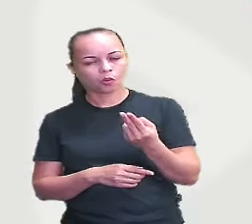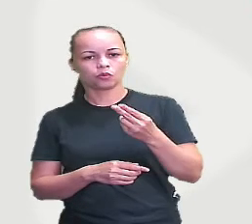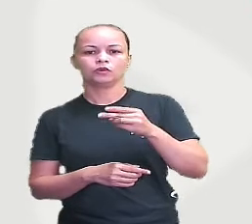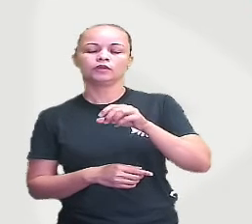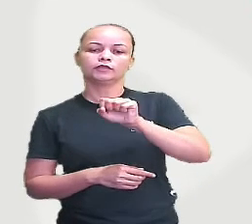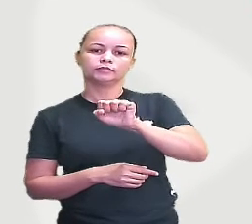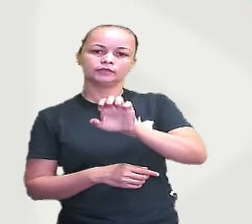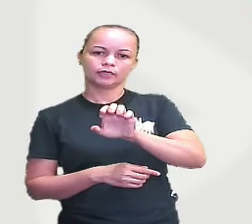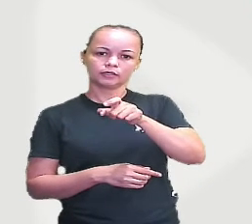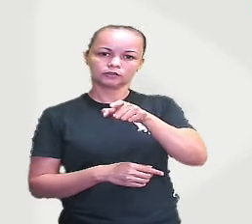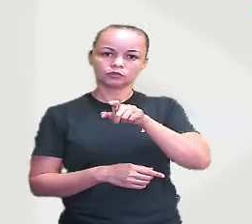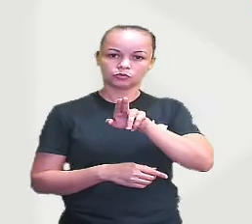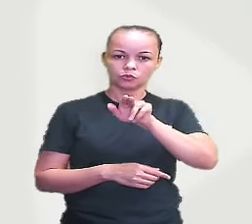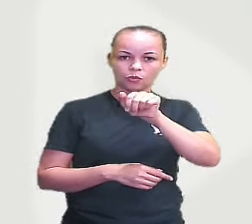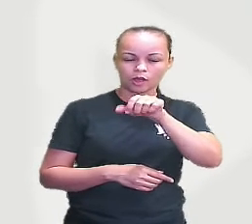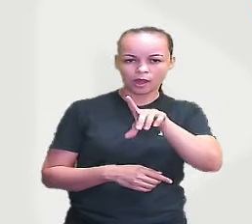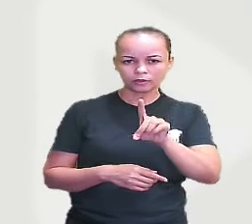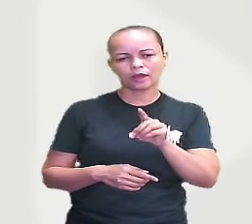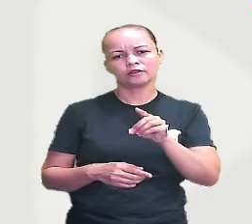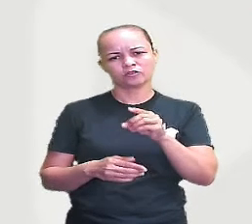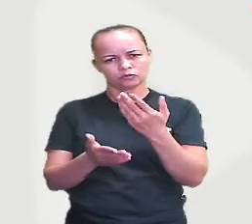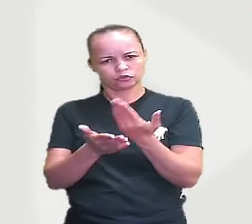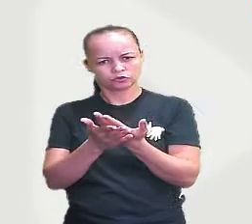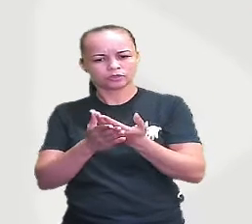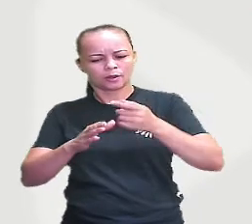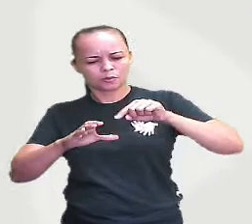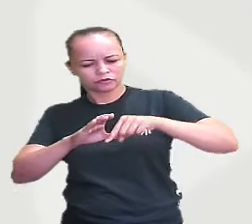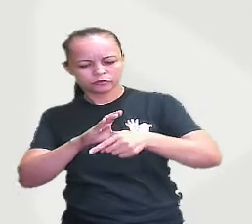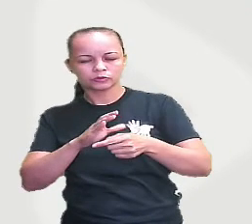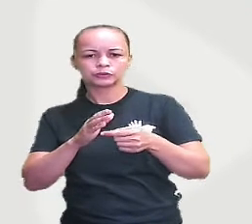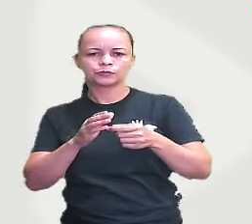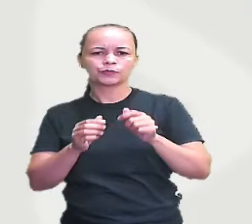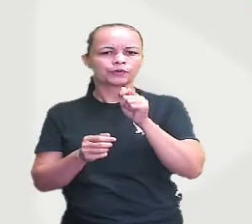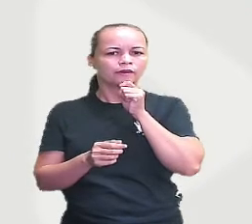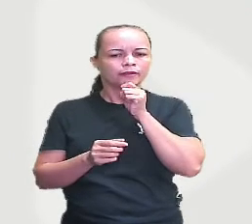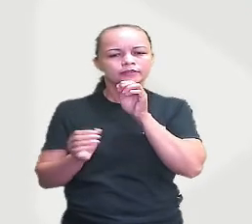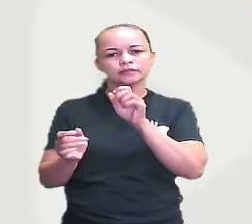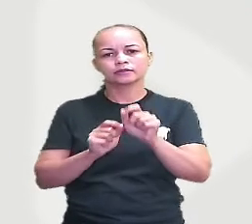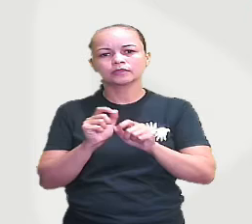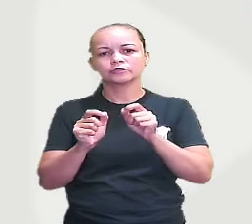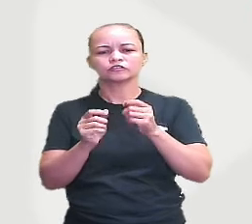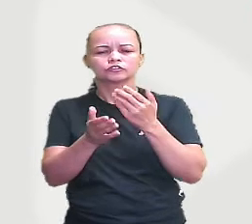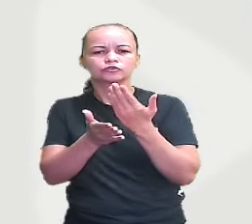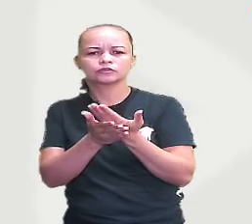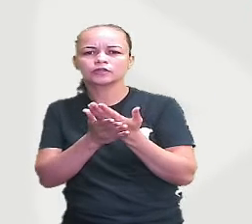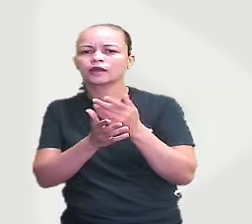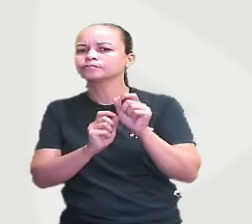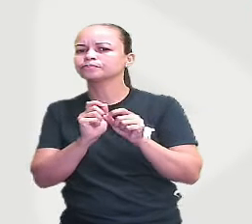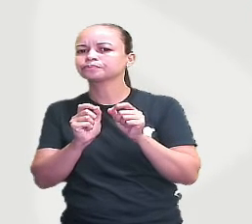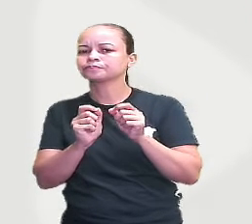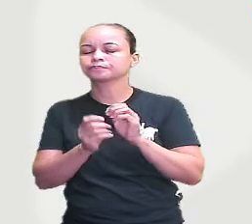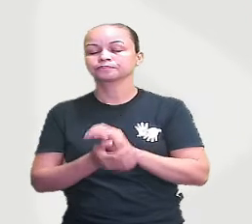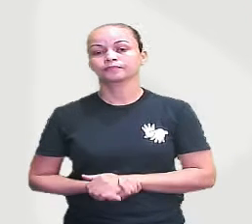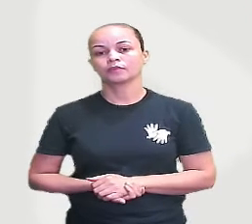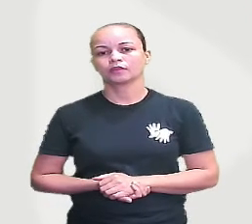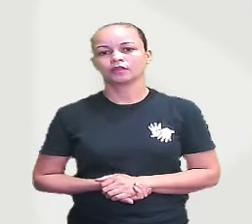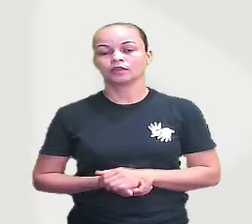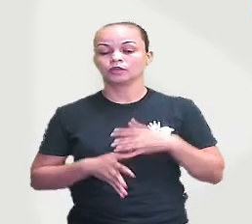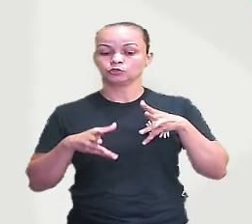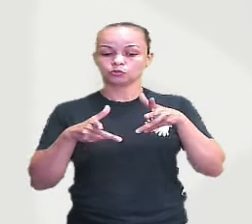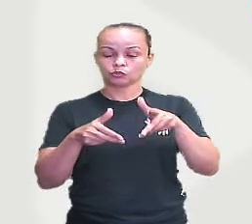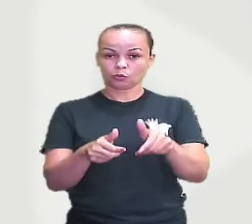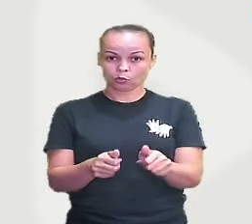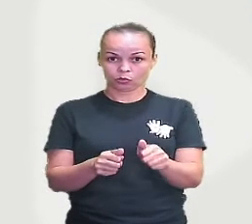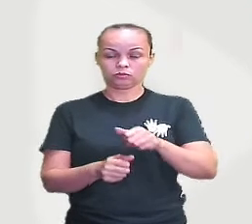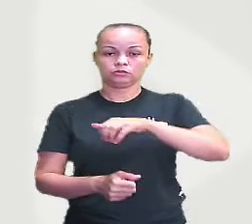falar daqui a pouquinho mais sobre isso. A gente vai aprofundar. Mas, pelo momento, a gente não vai dar spoiler. Porque a vai aprofundar isso. E aí, todos os animais.